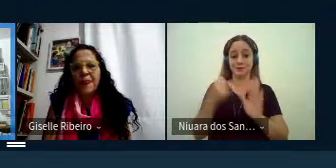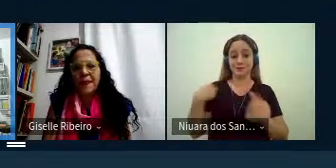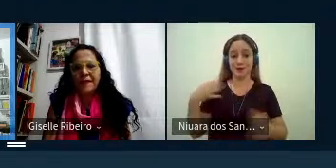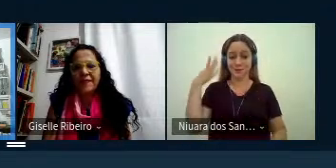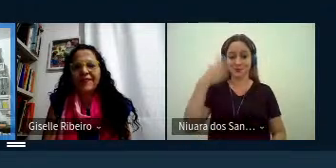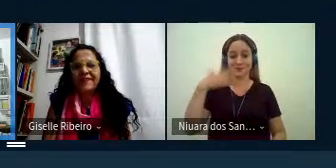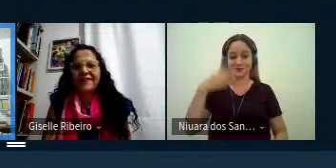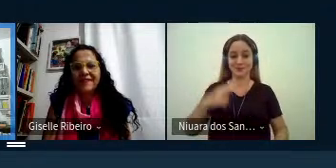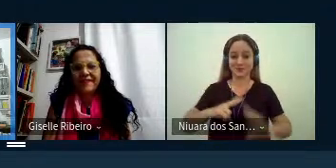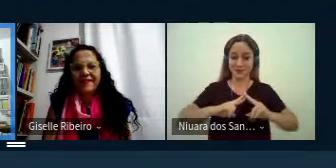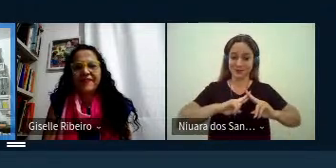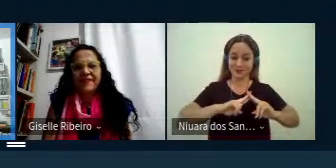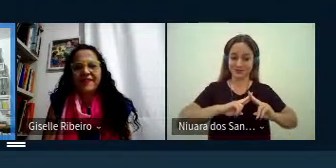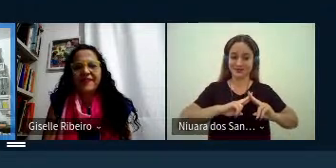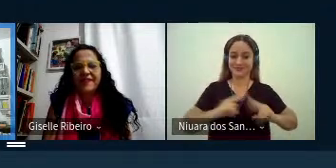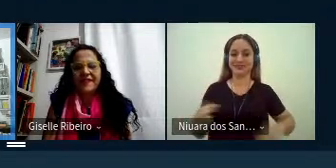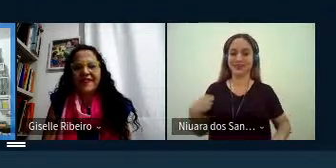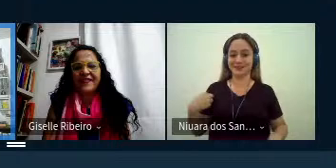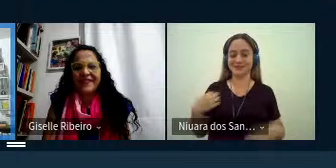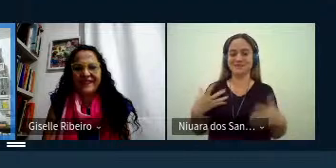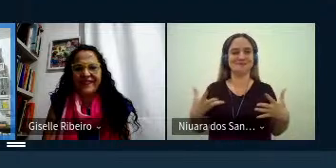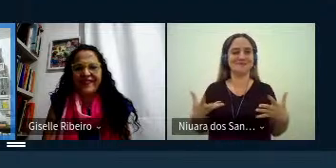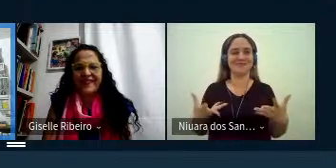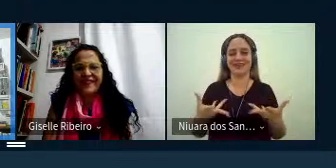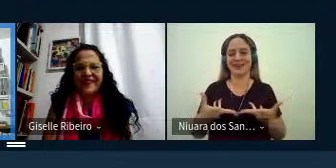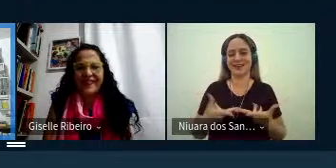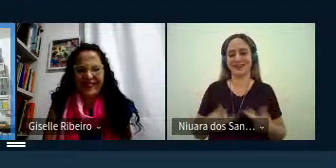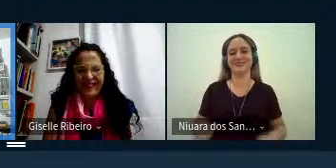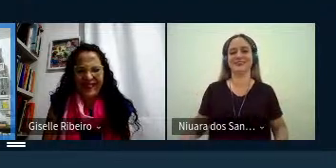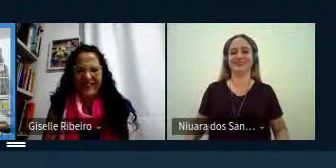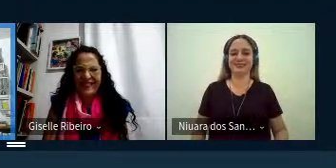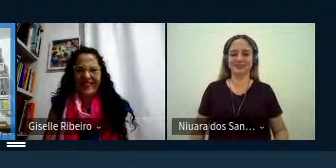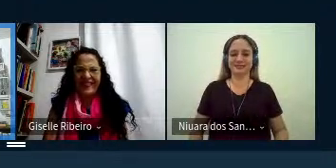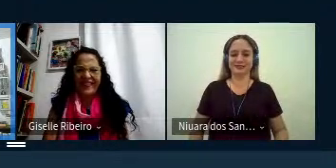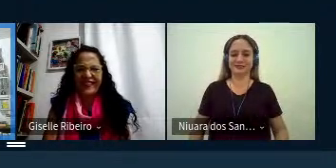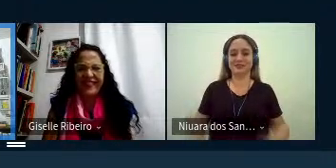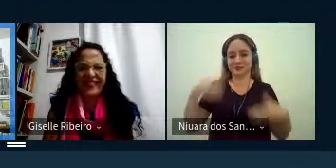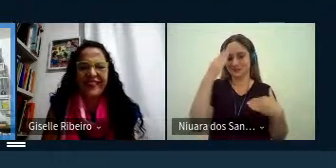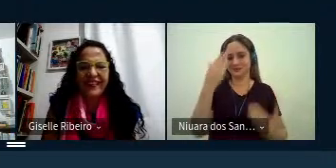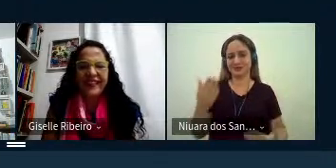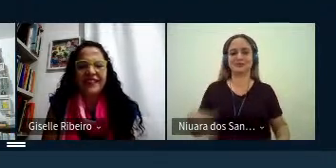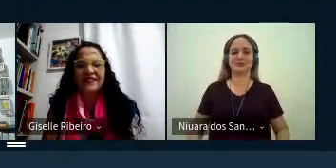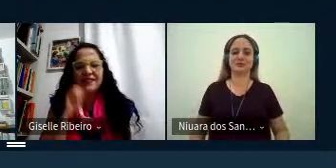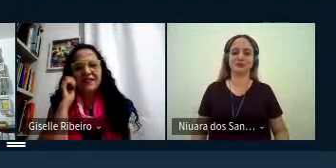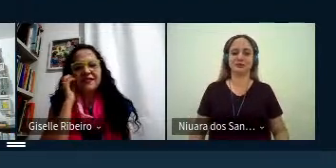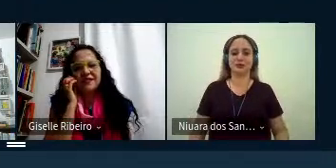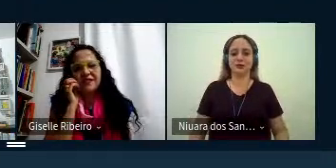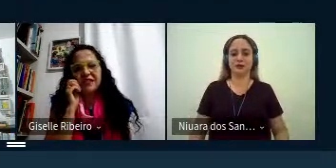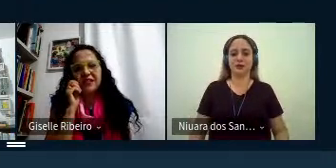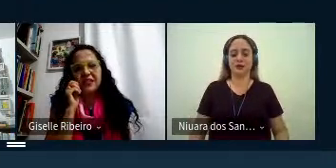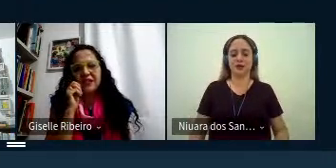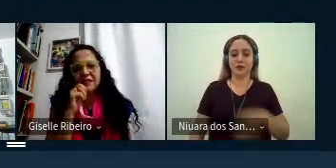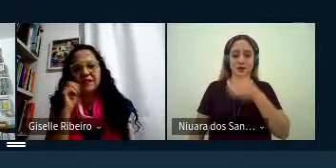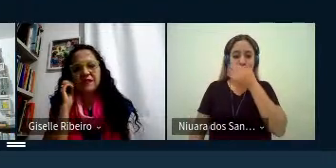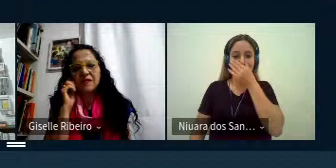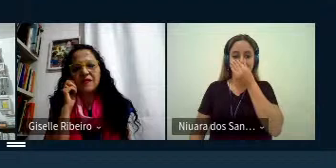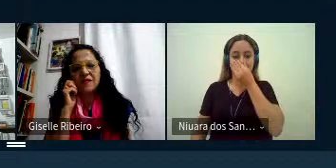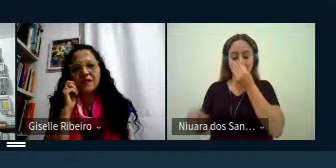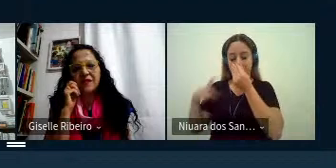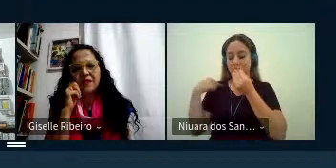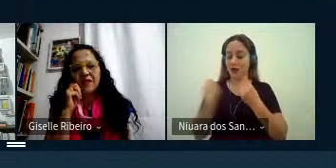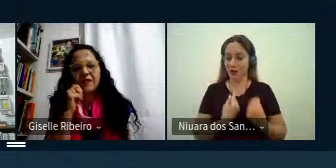na UNIR né e eu estou maravilhado com isso muito obrigado nós que